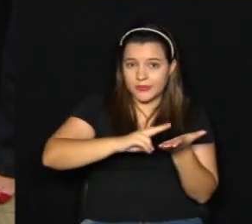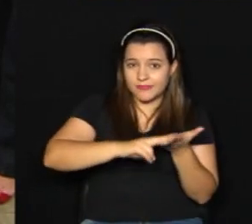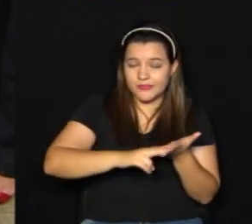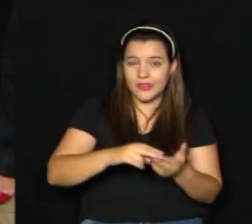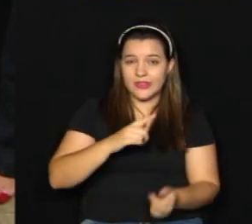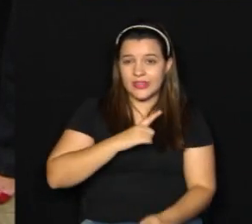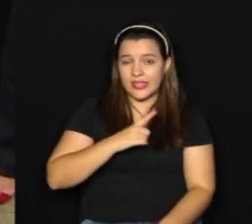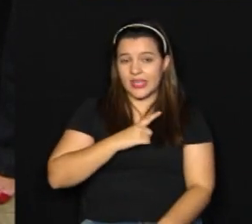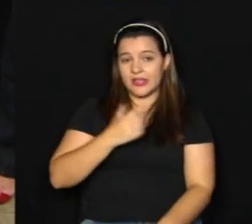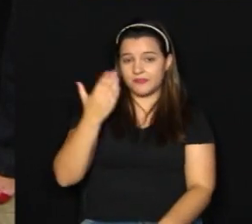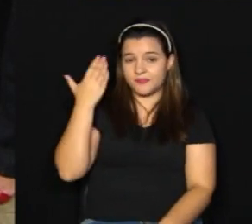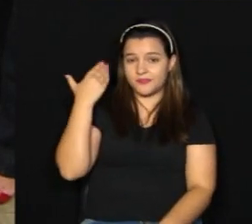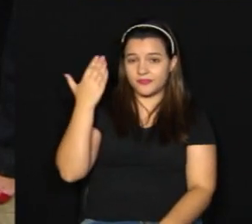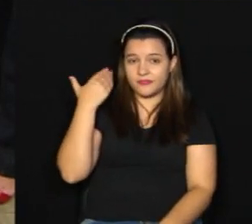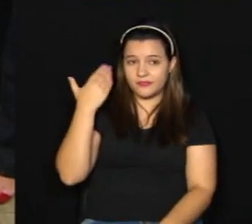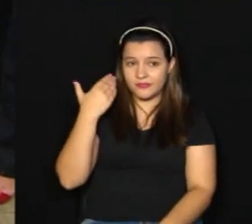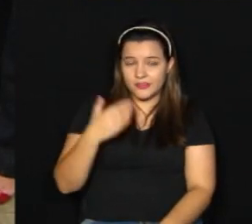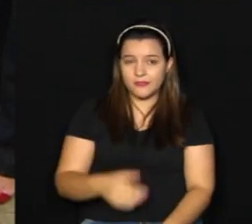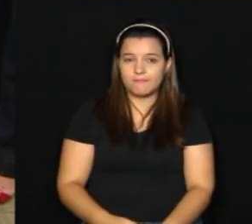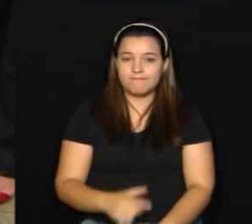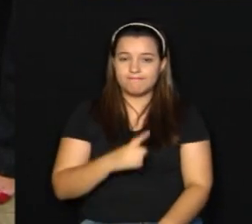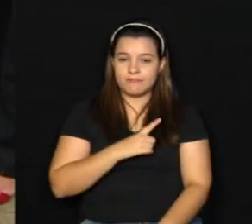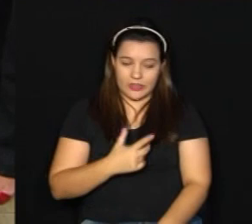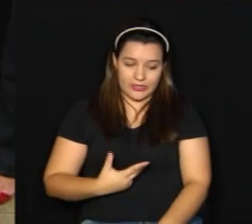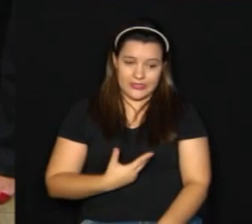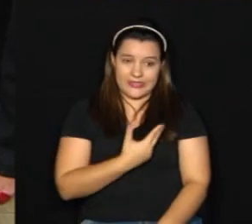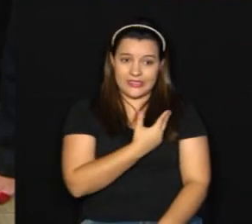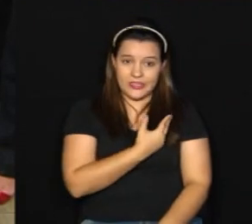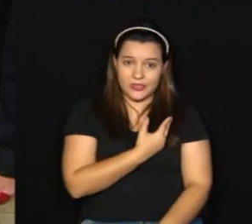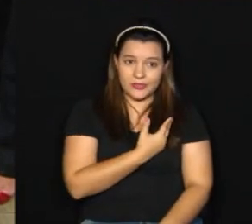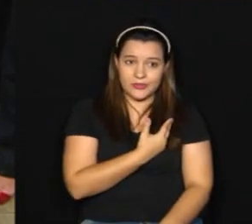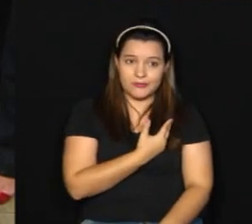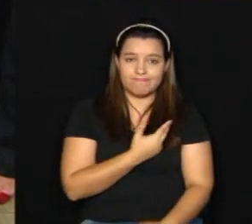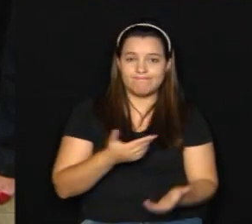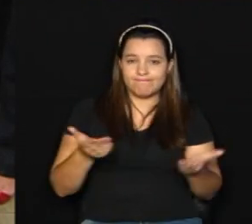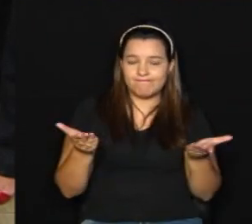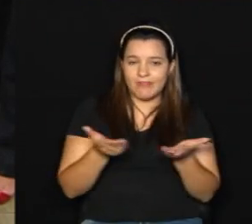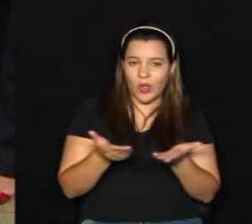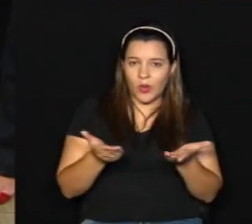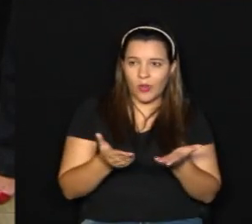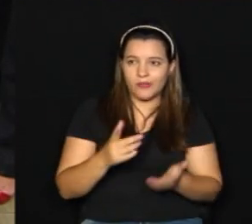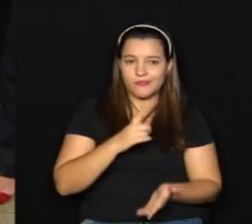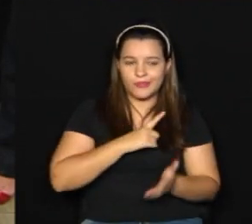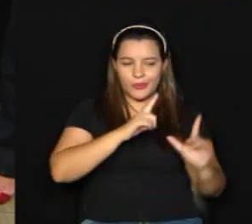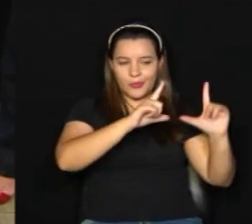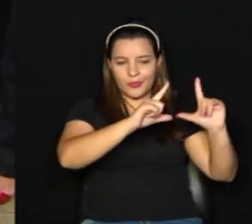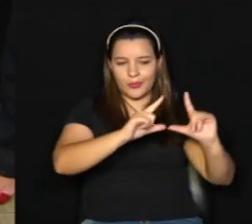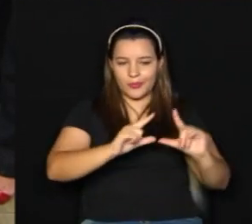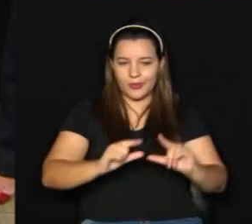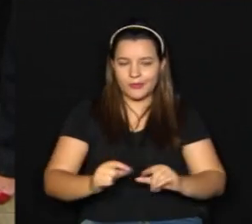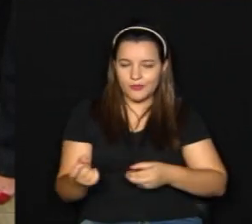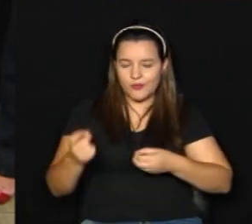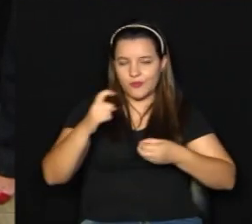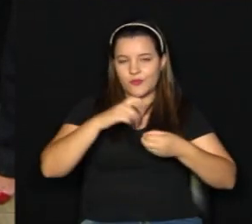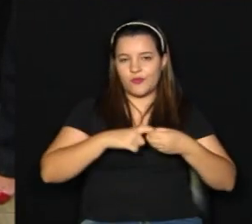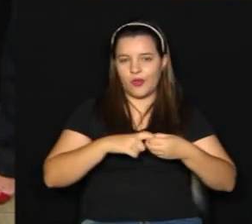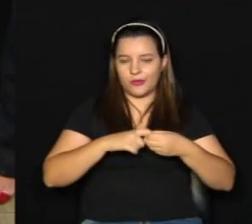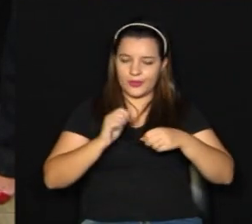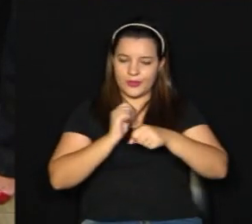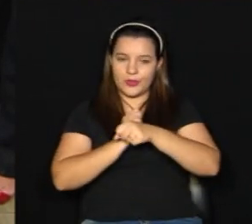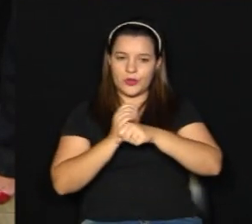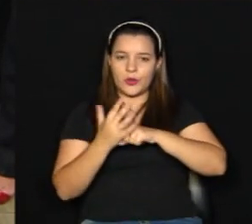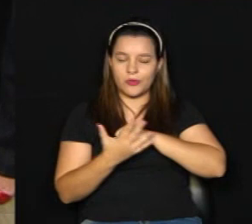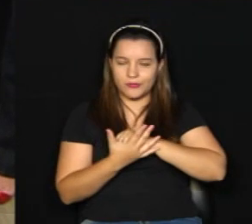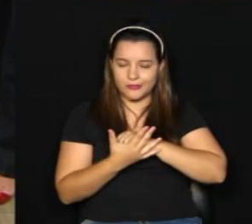disponibilizados para as cirurgias eletivas, agora elas estão retornando para os casos da COVID